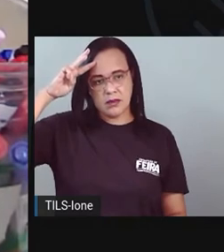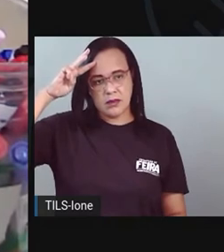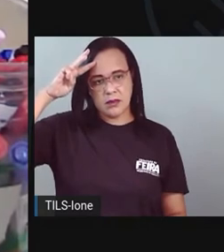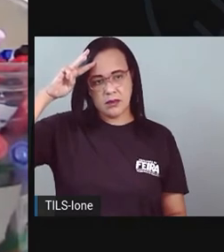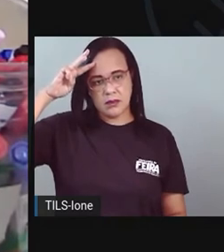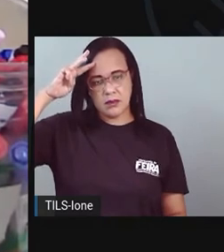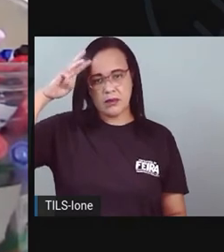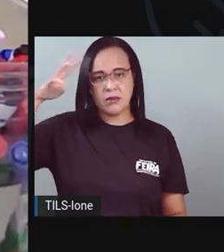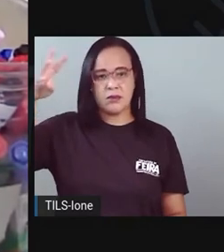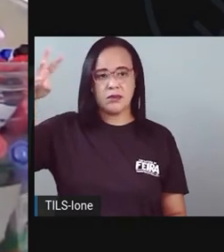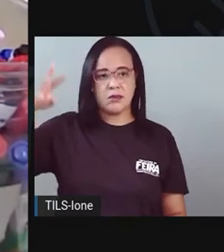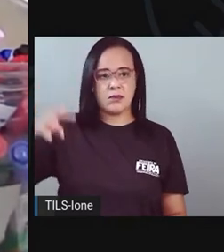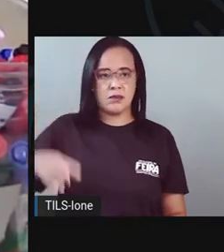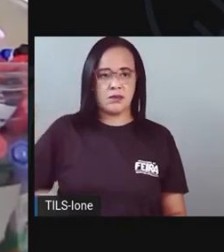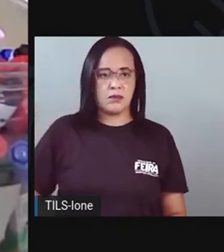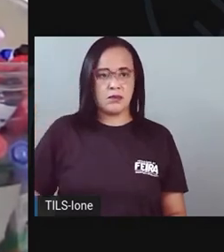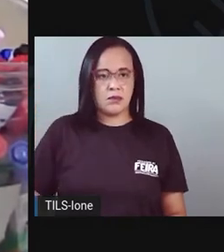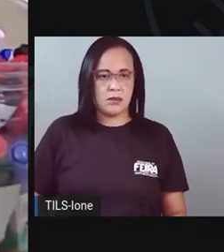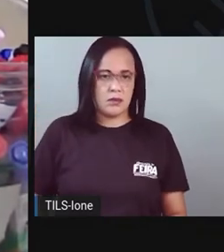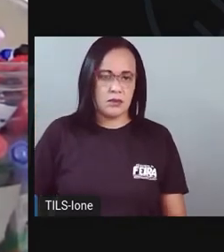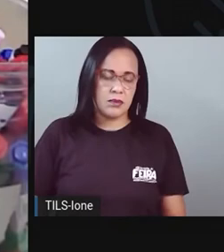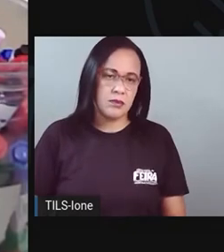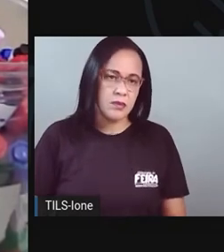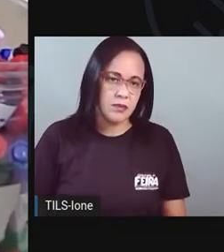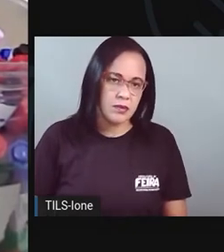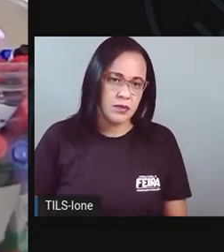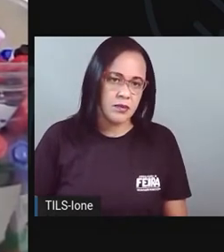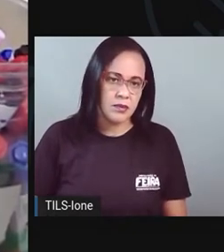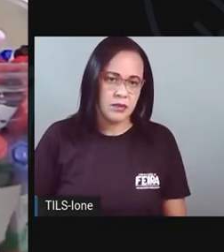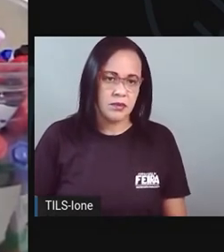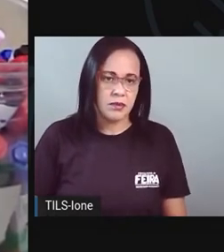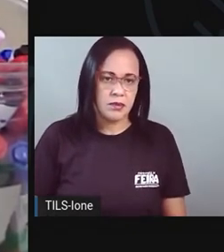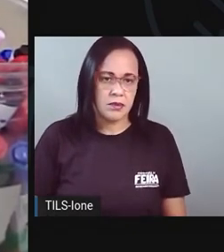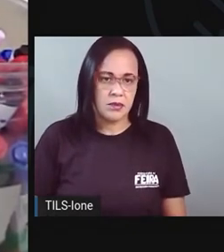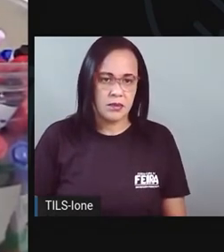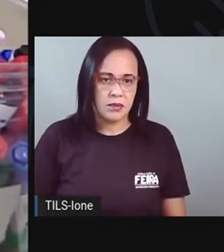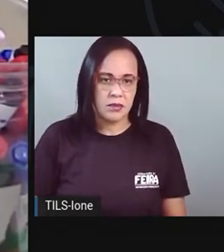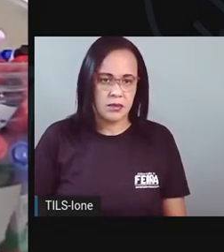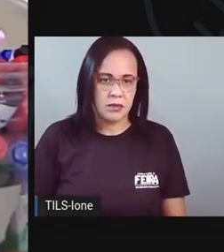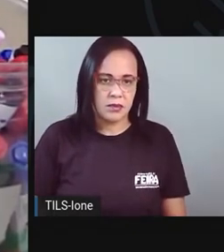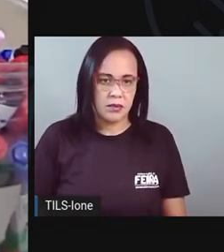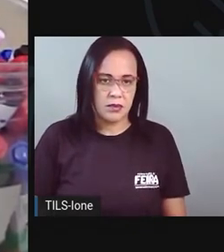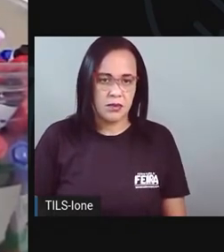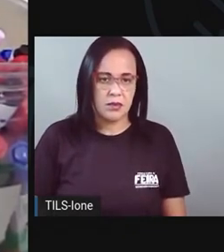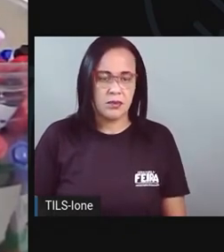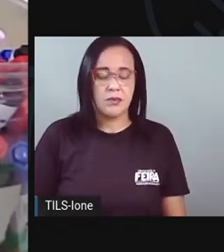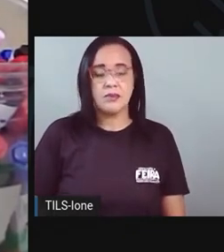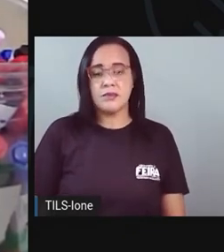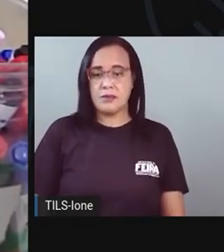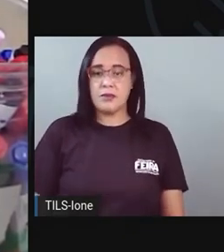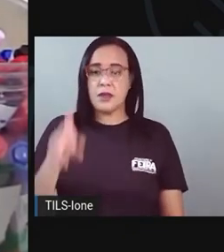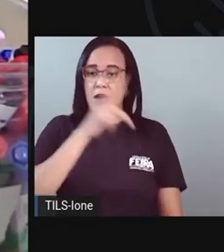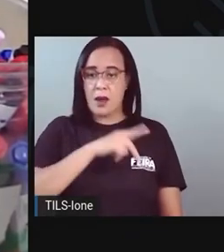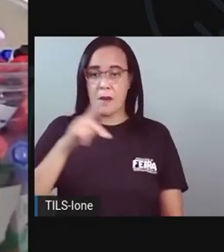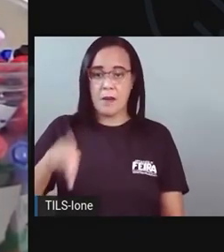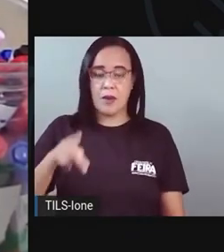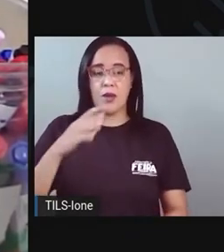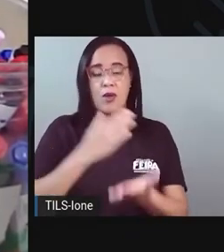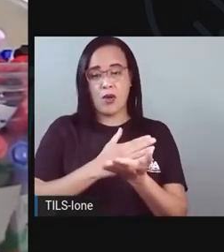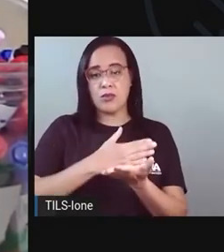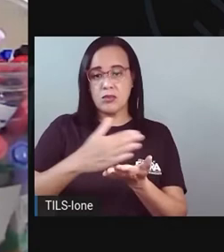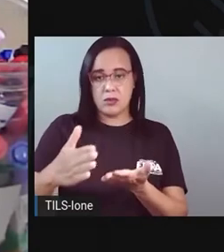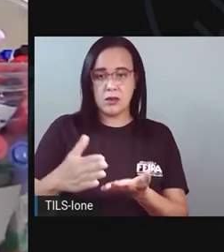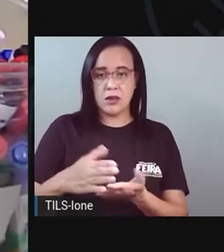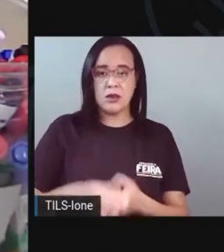Depois. Tem um detalhe aqui. A Pro começou pela segunda, mas tem uma coisa errada aqui. Os dias da semana